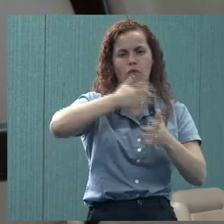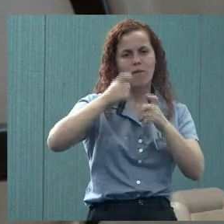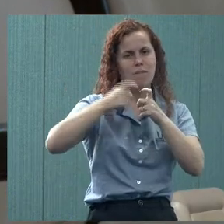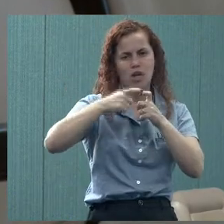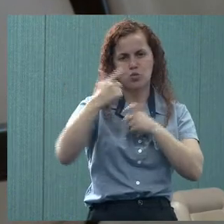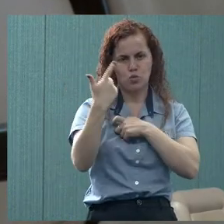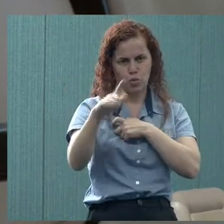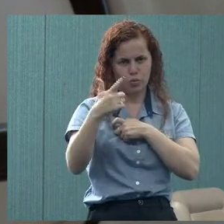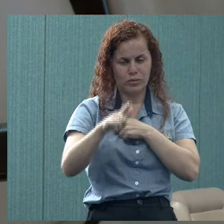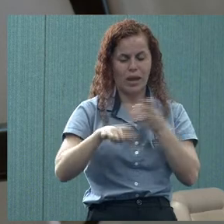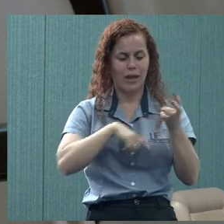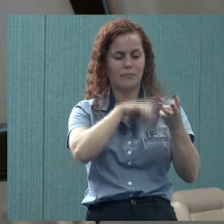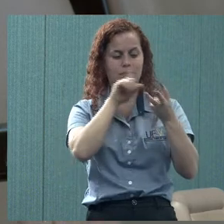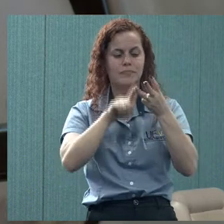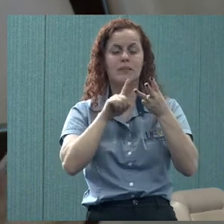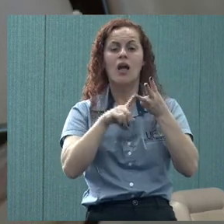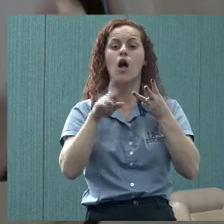Bruno,